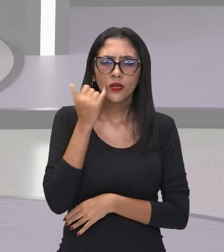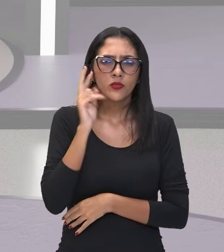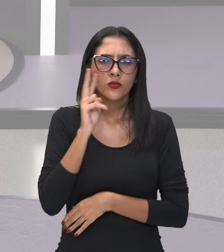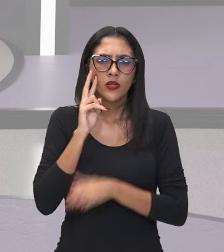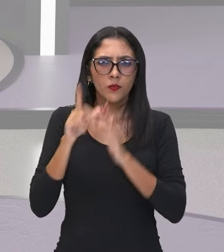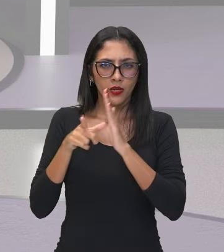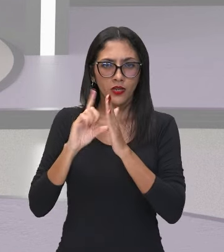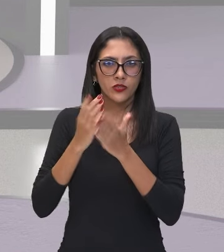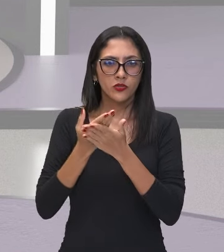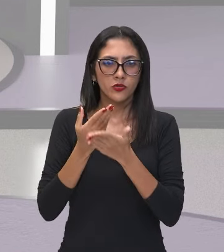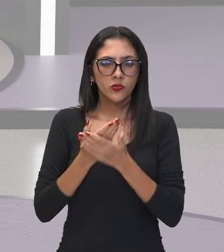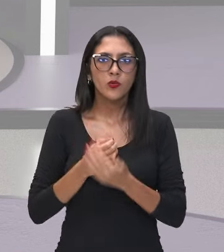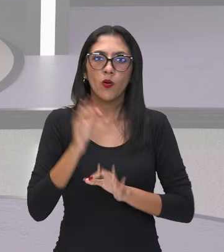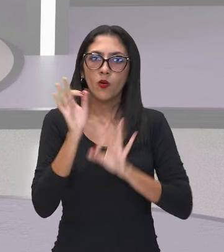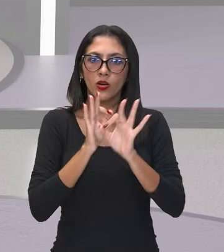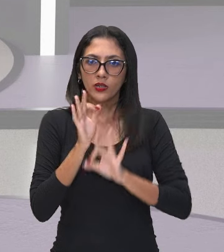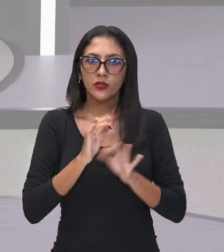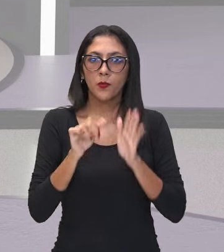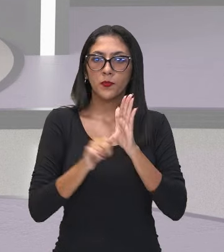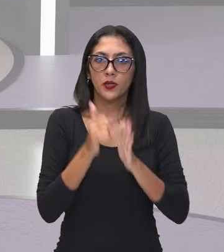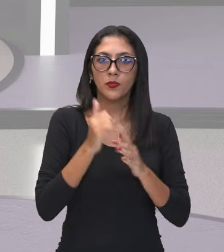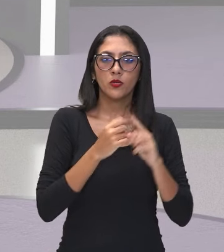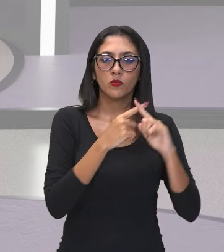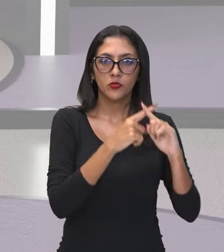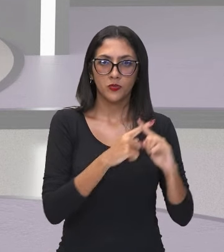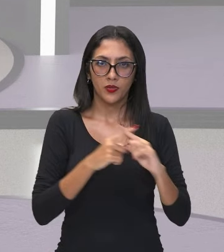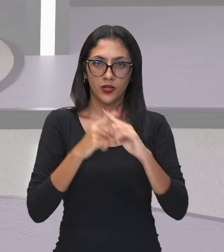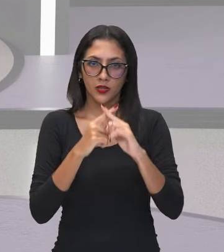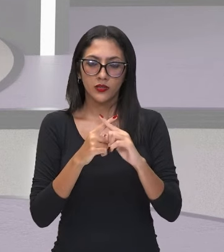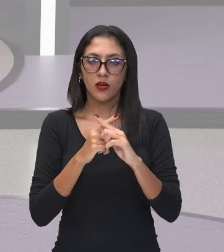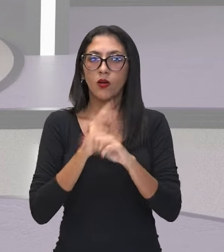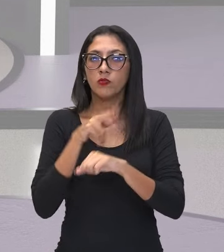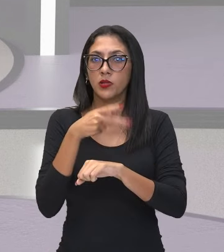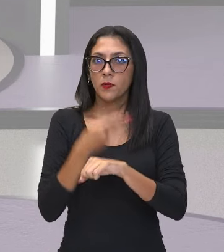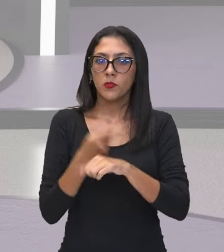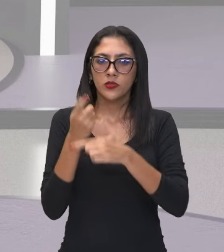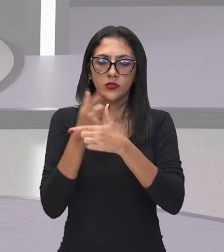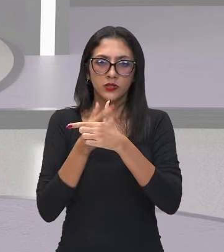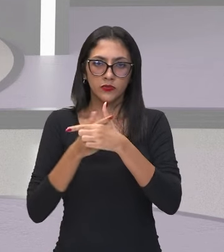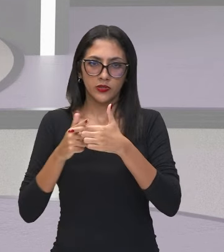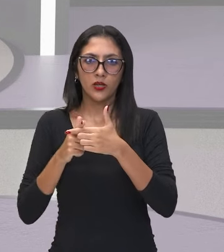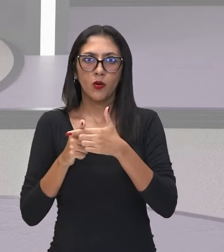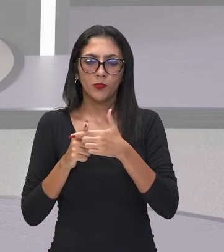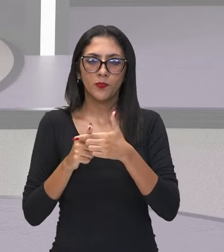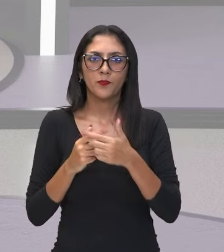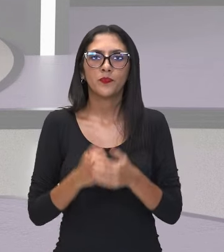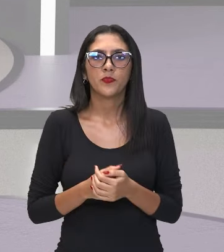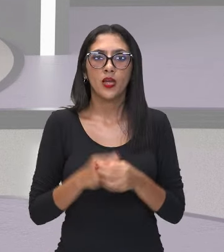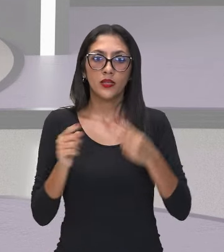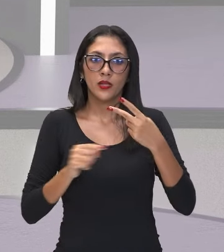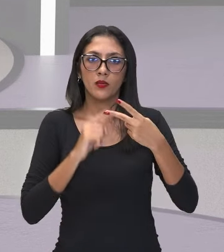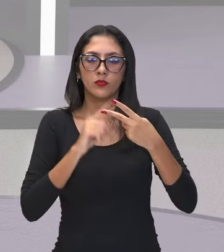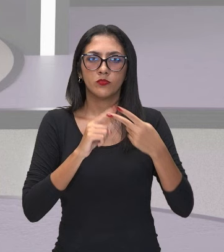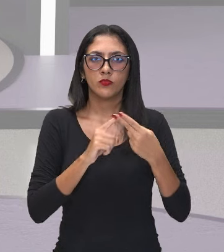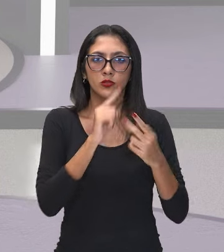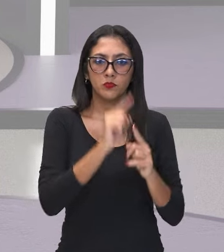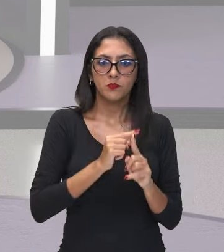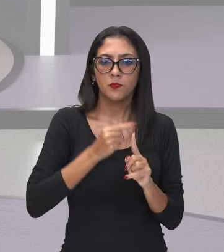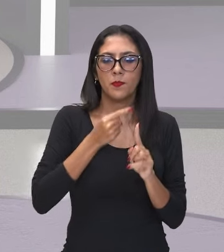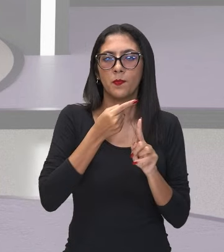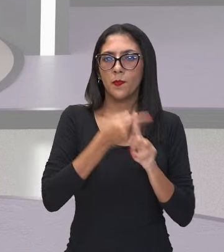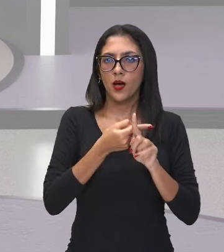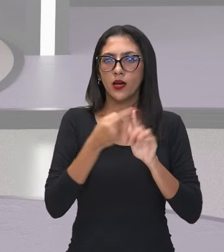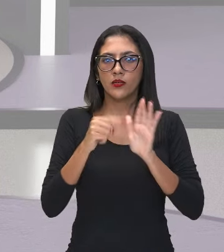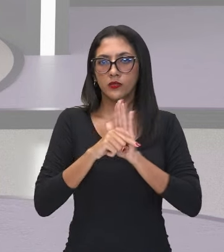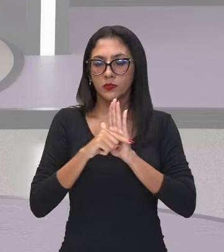Resolver multiplicação ali e divisão na ordem que elas forem aparecendo e logo em seguida adição e subtração